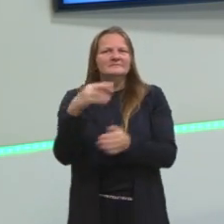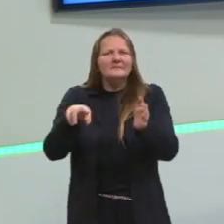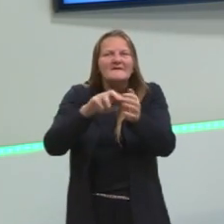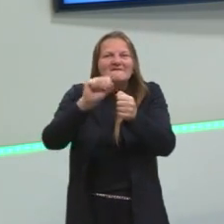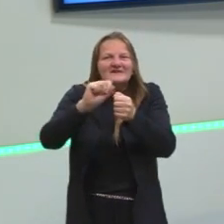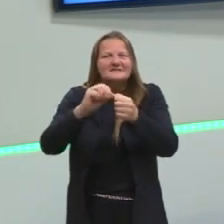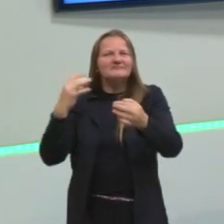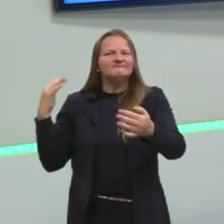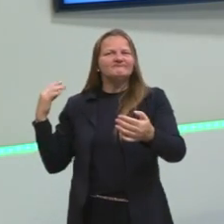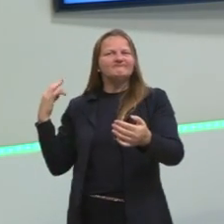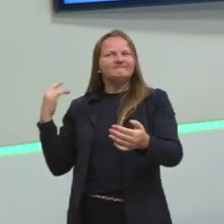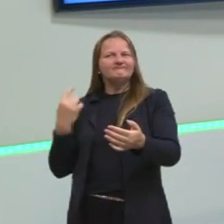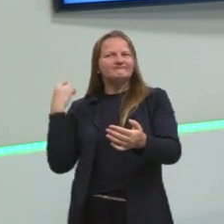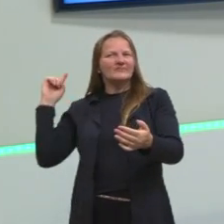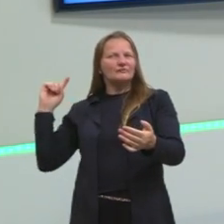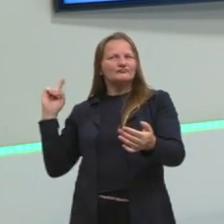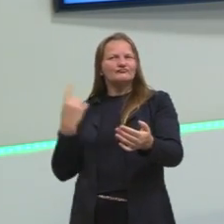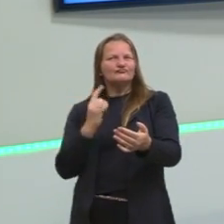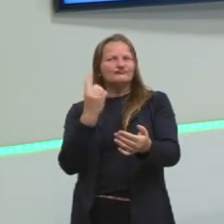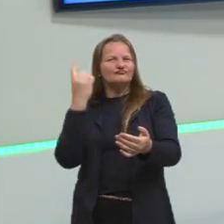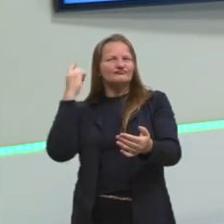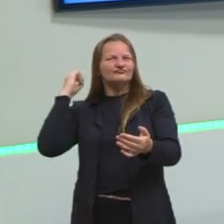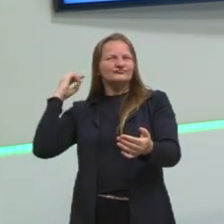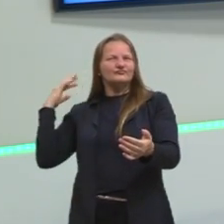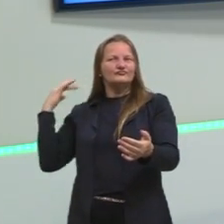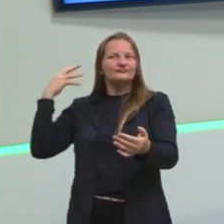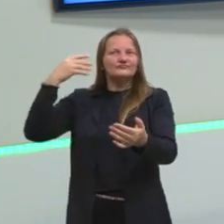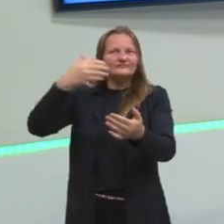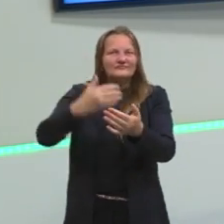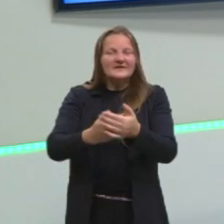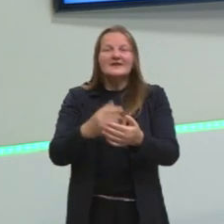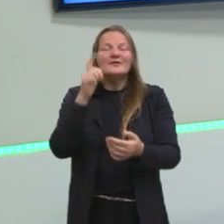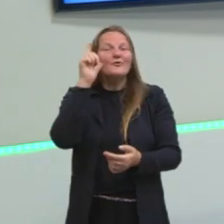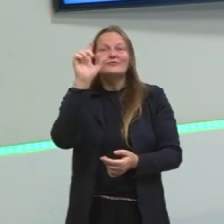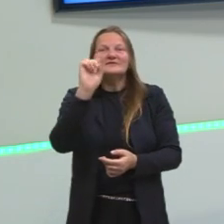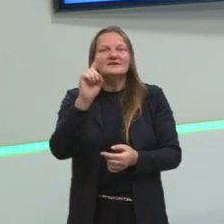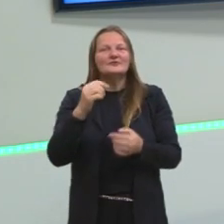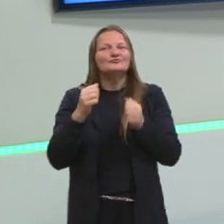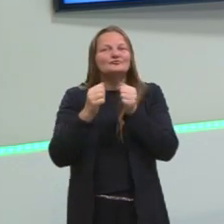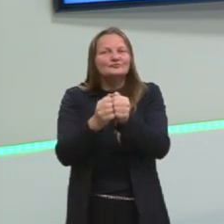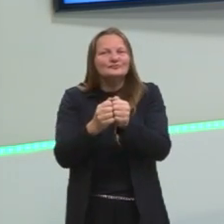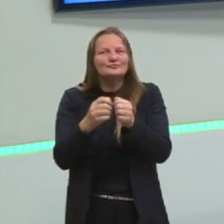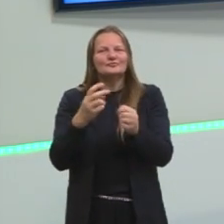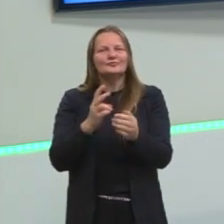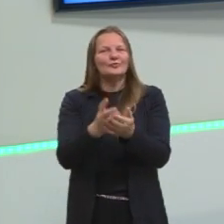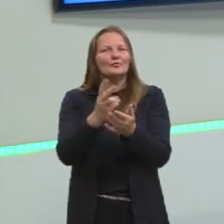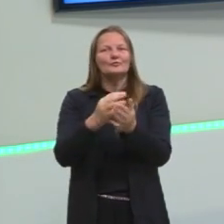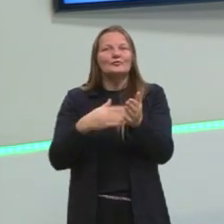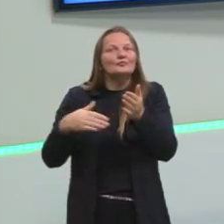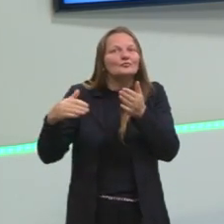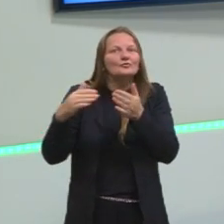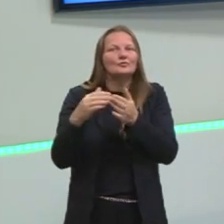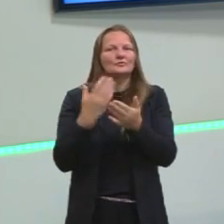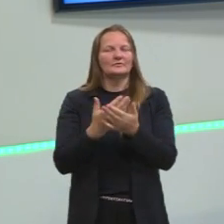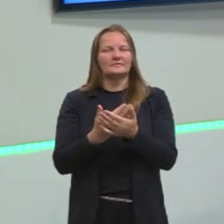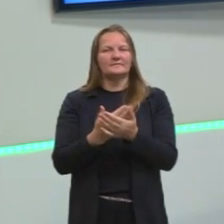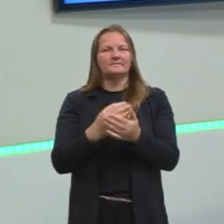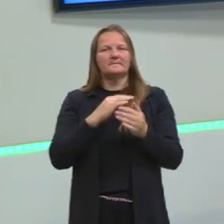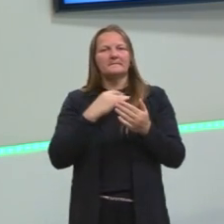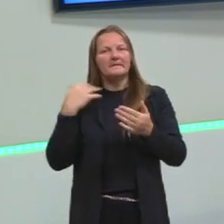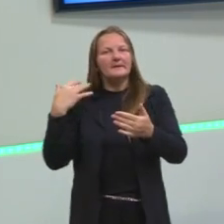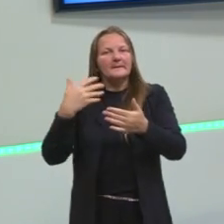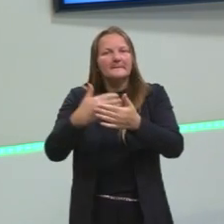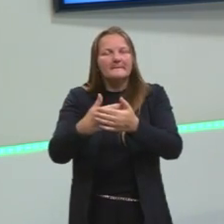resgate para que aqueles e aquelas que não conseguiram acompanhar todas as nossas aulas ao longo do